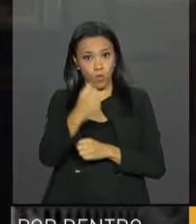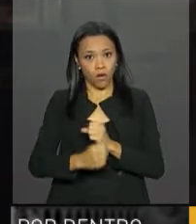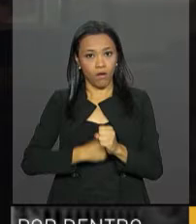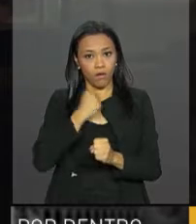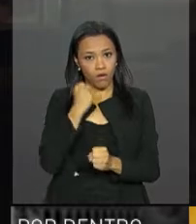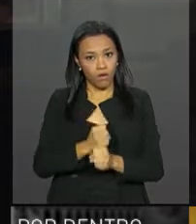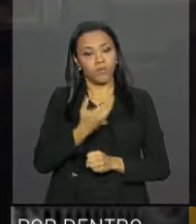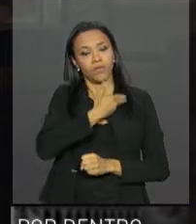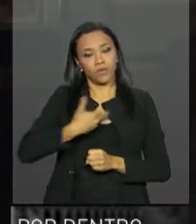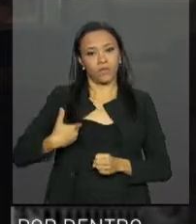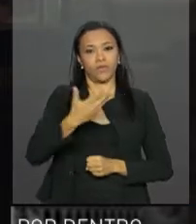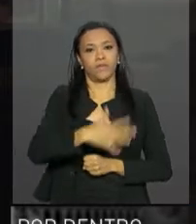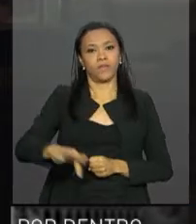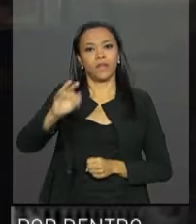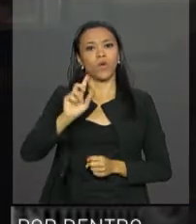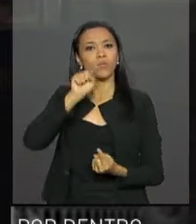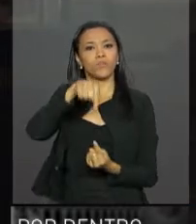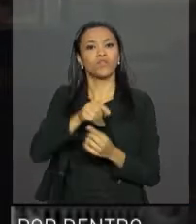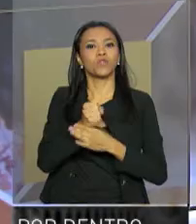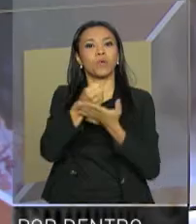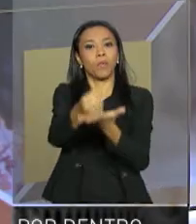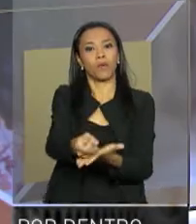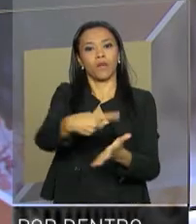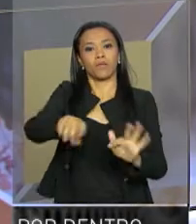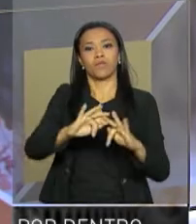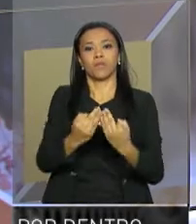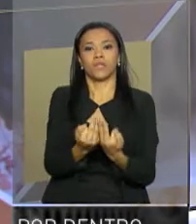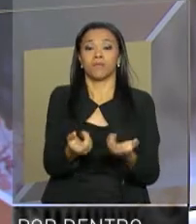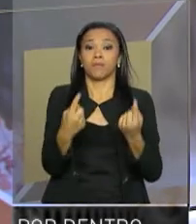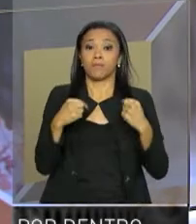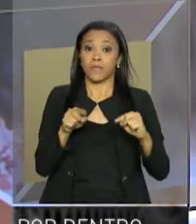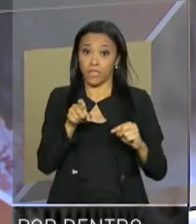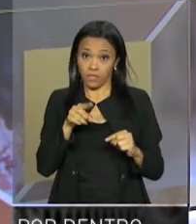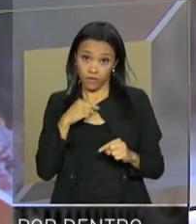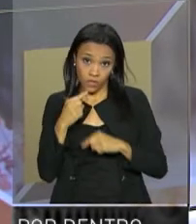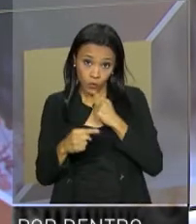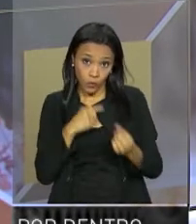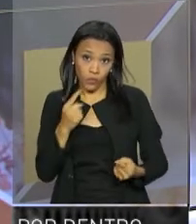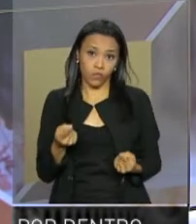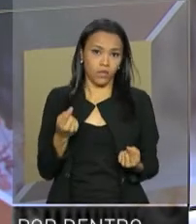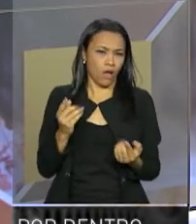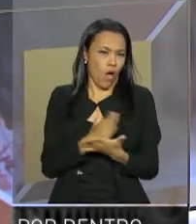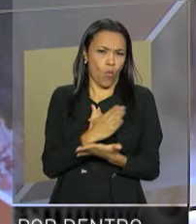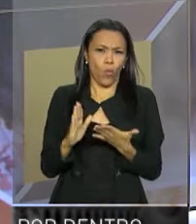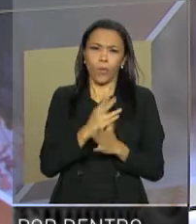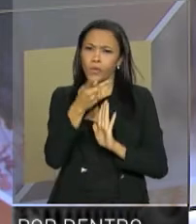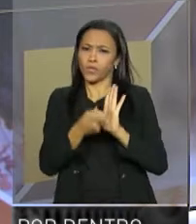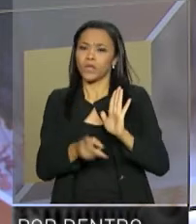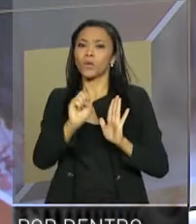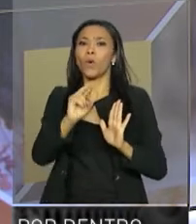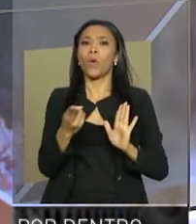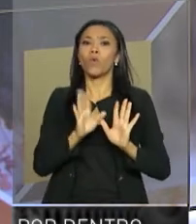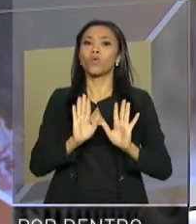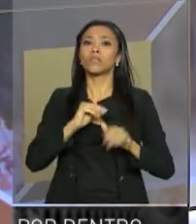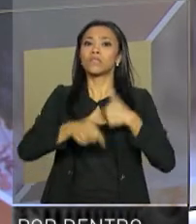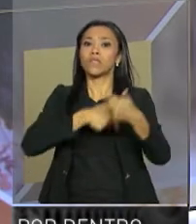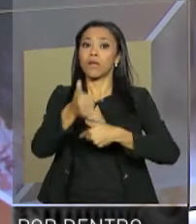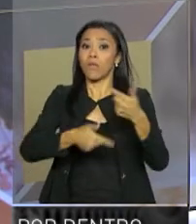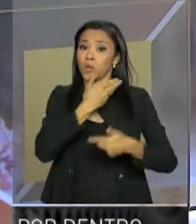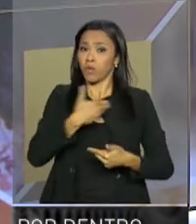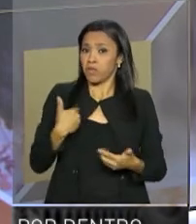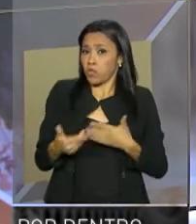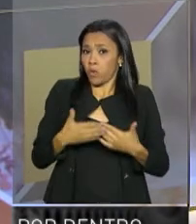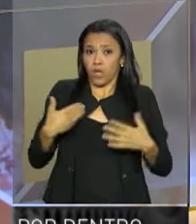pelo governo federal para apoiar essas famílias. E se você tem dúvidas sobre algum projeto ou ação do governo, de